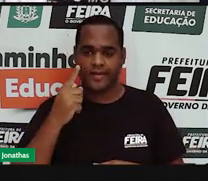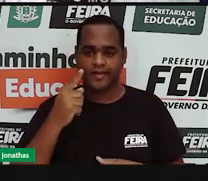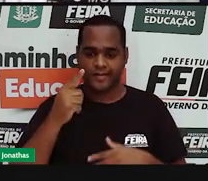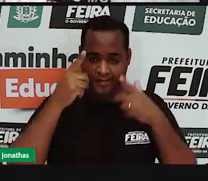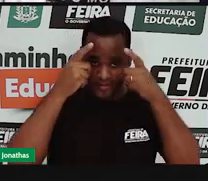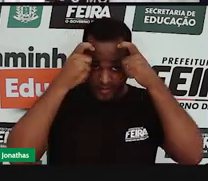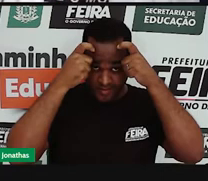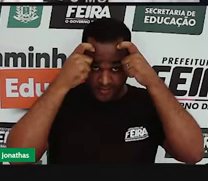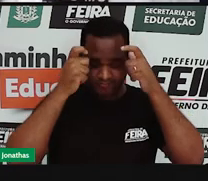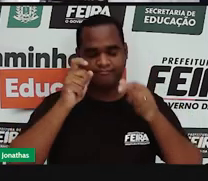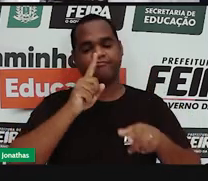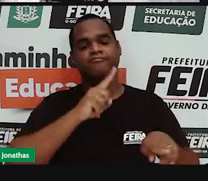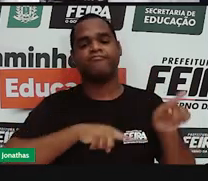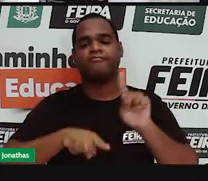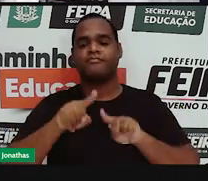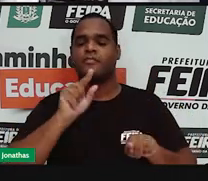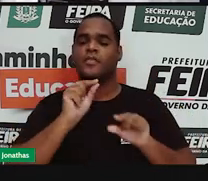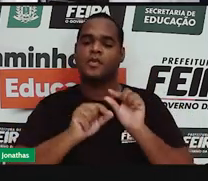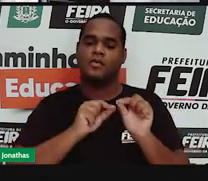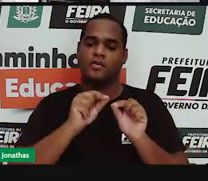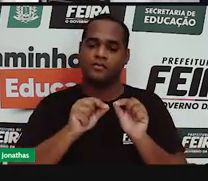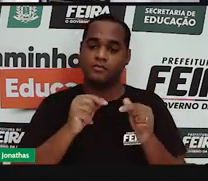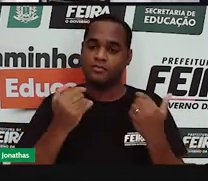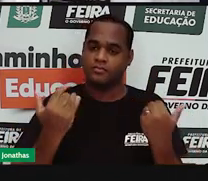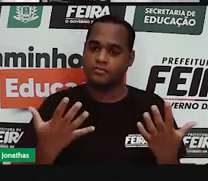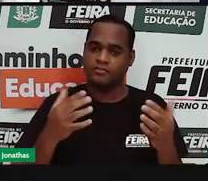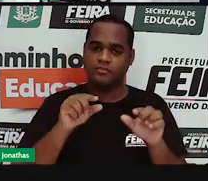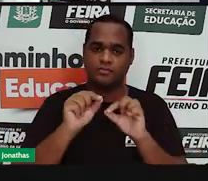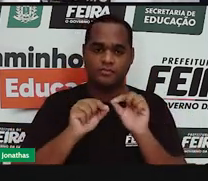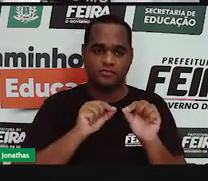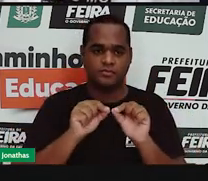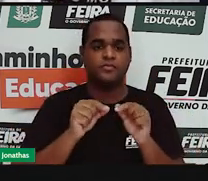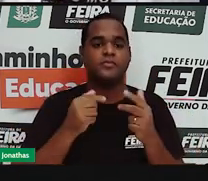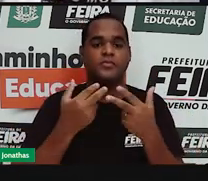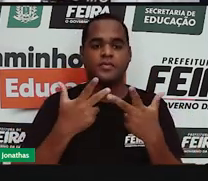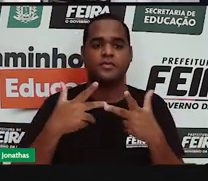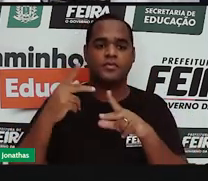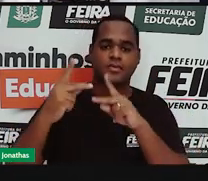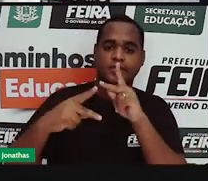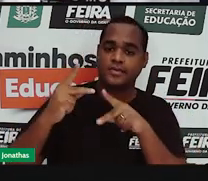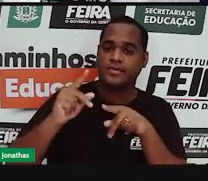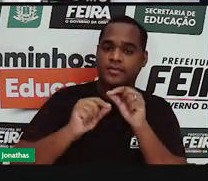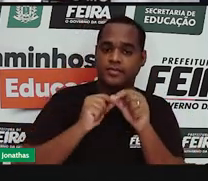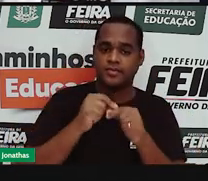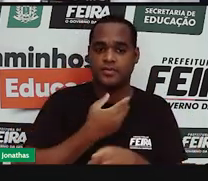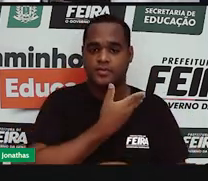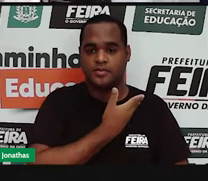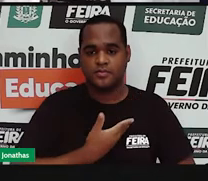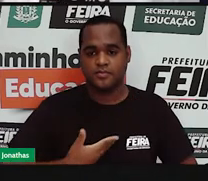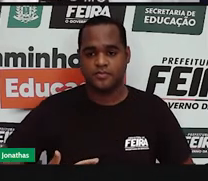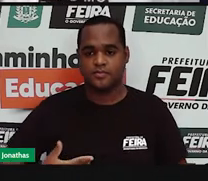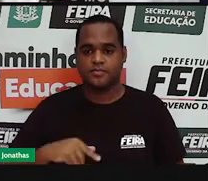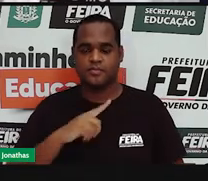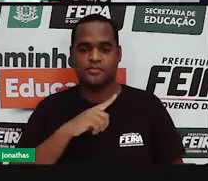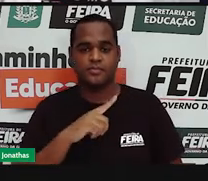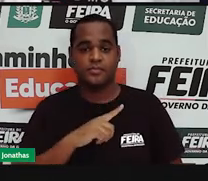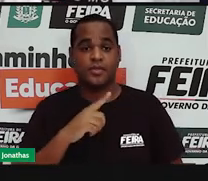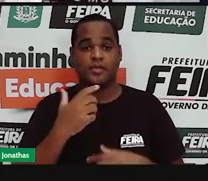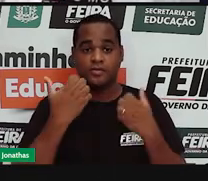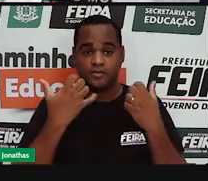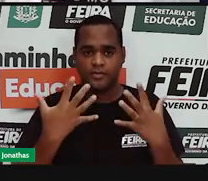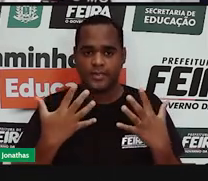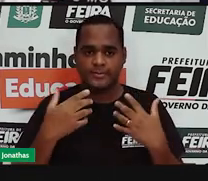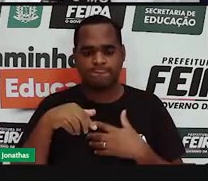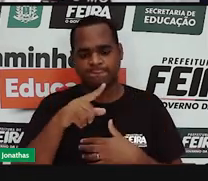Império, é aquele regime político em que um governante, um único governante, passa o poder